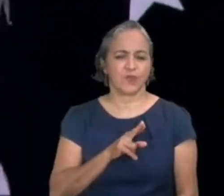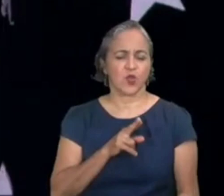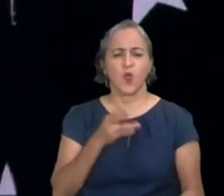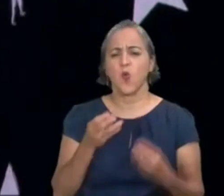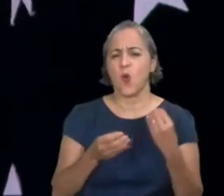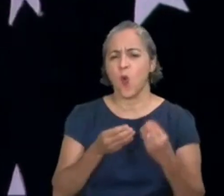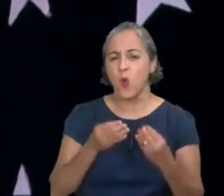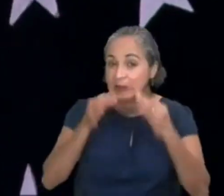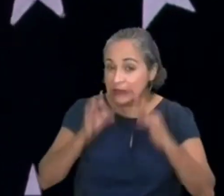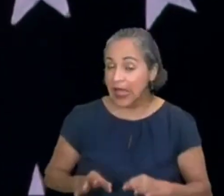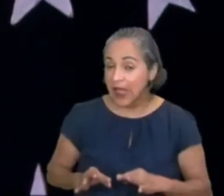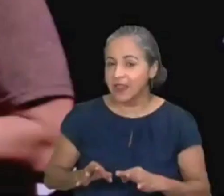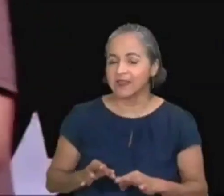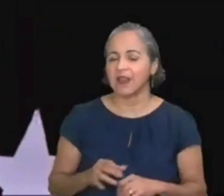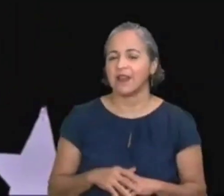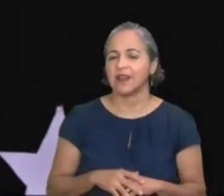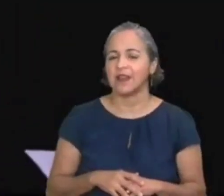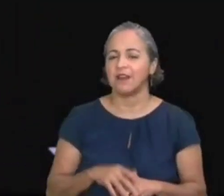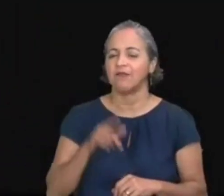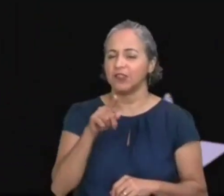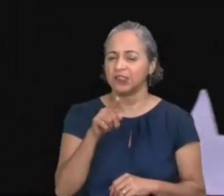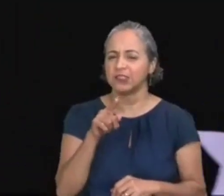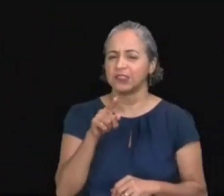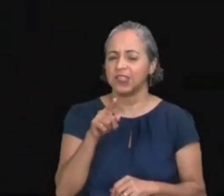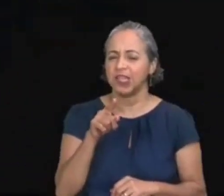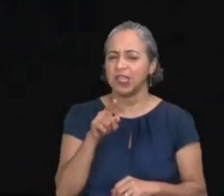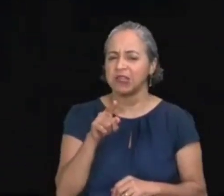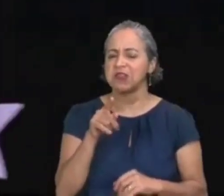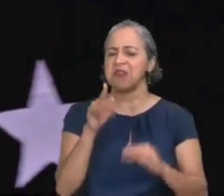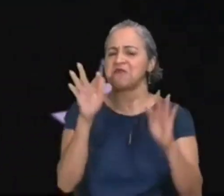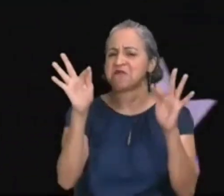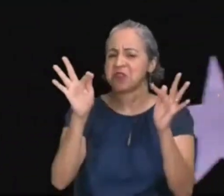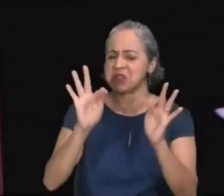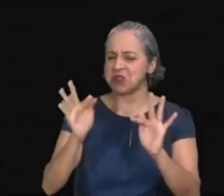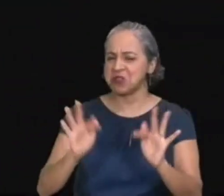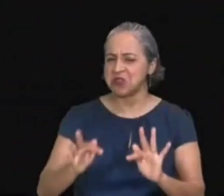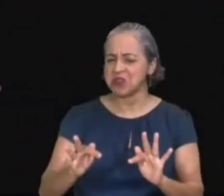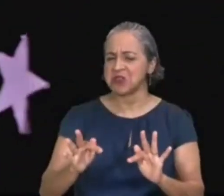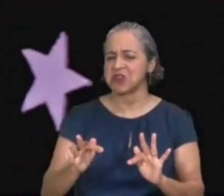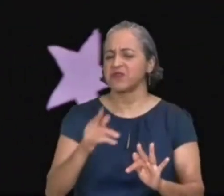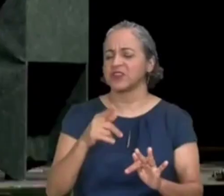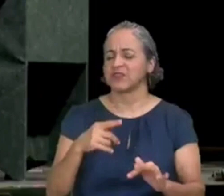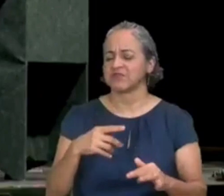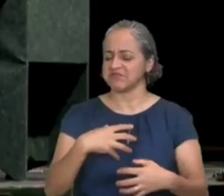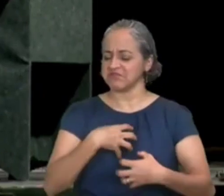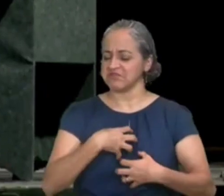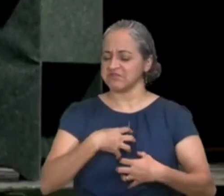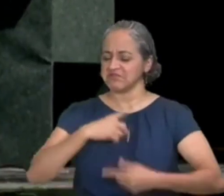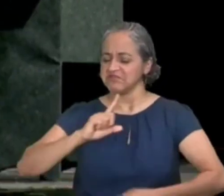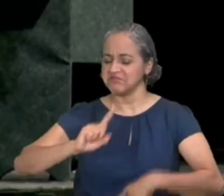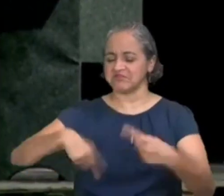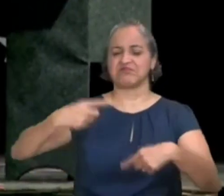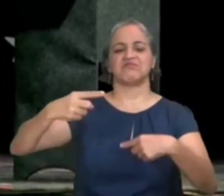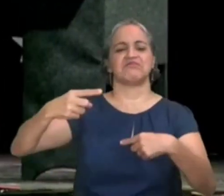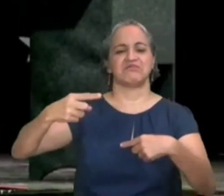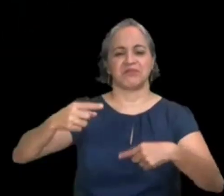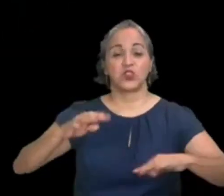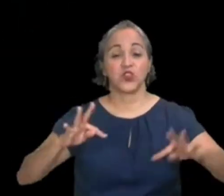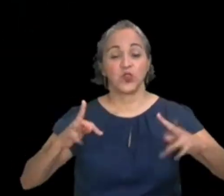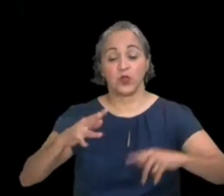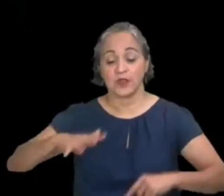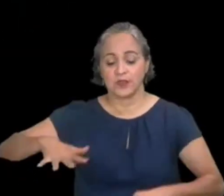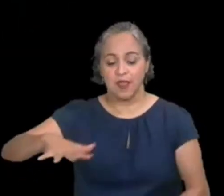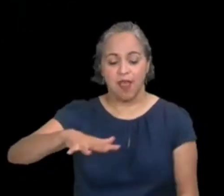correta, você será uma pessoa feliz, realizada em todas as